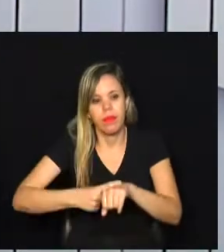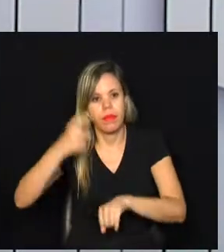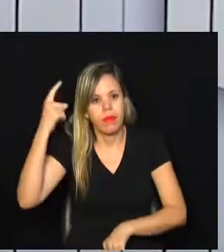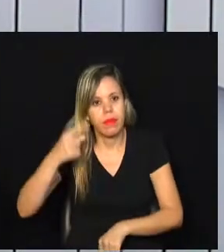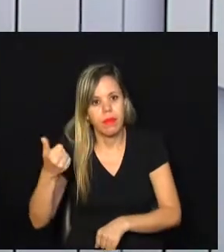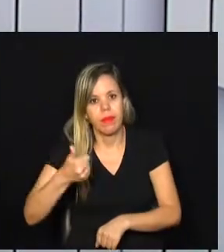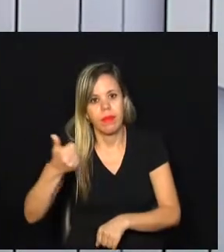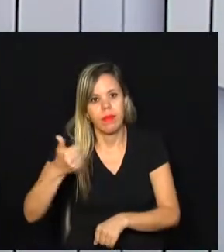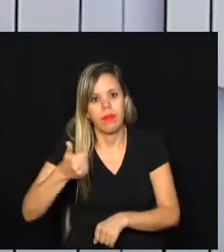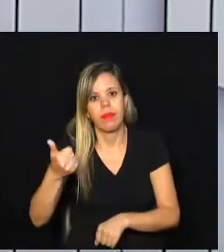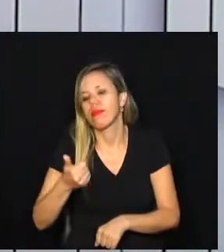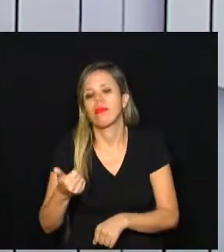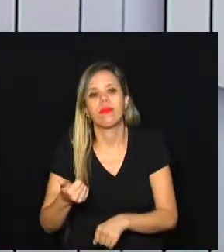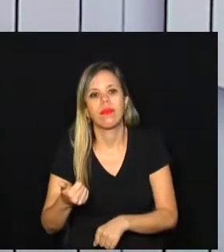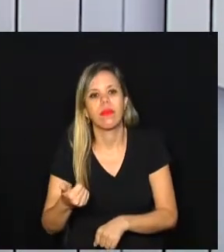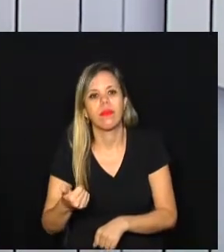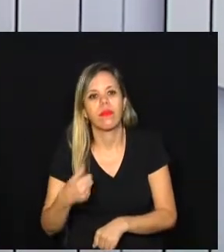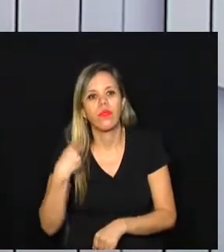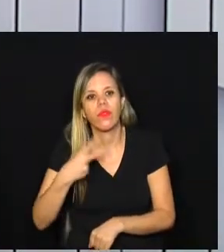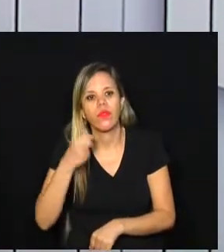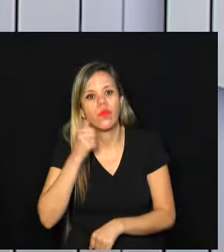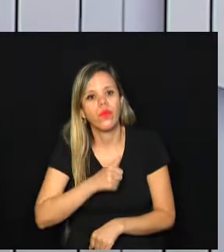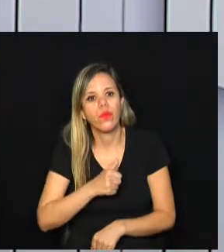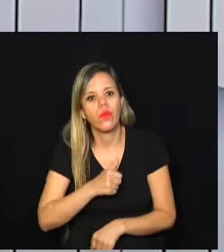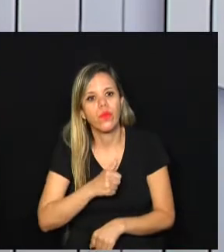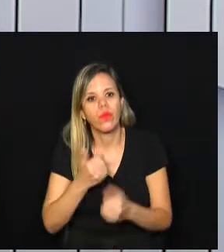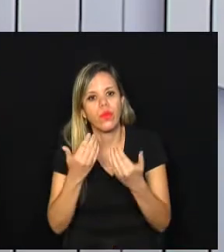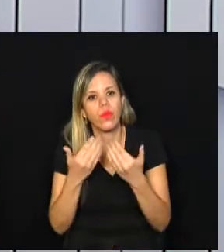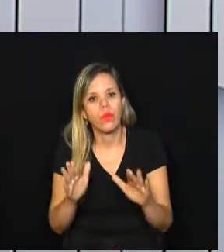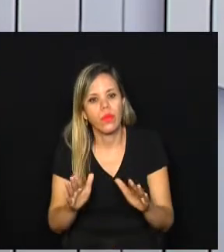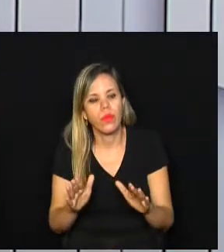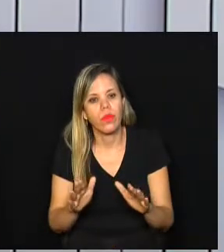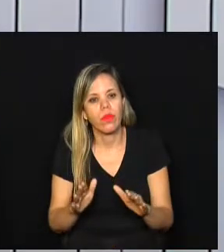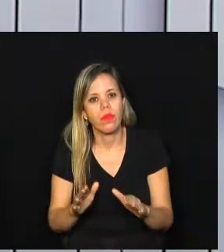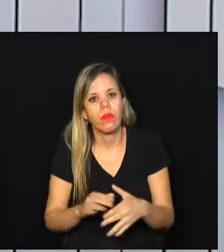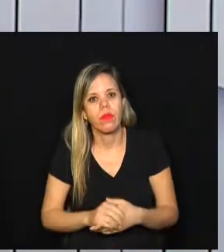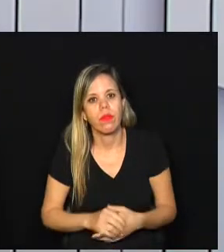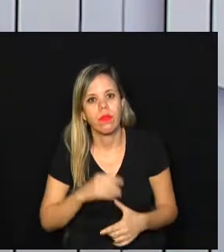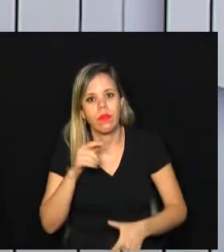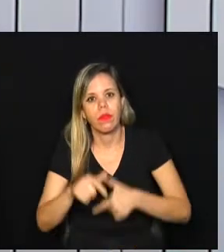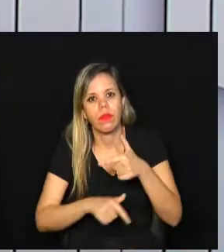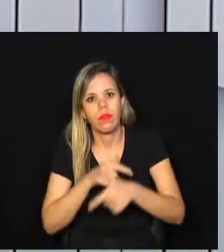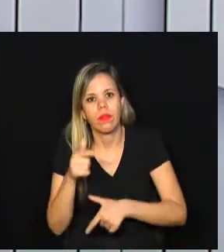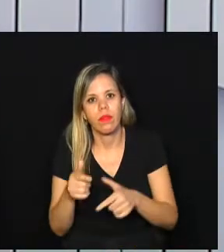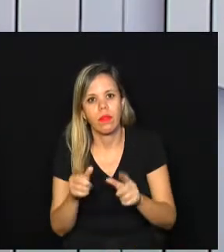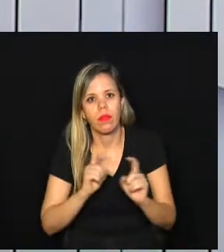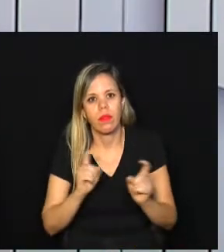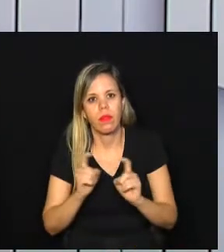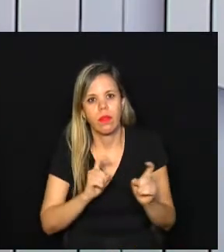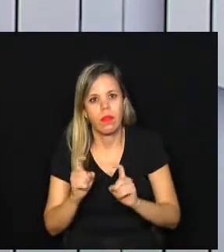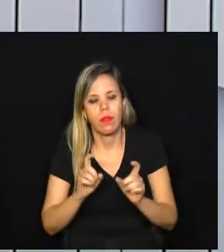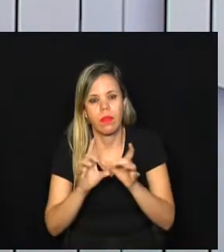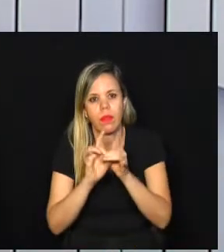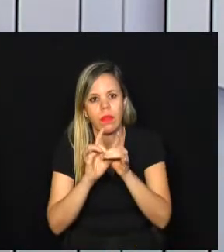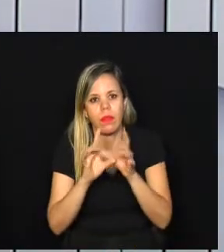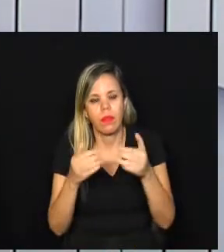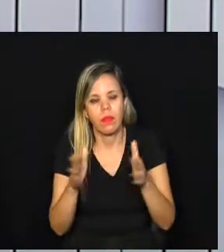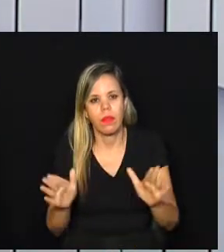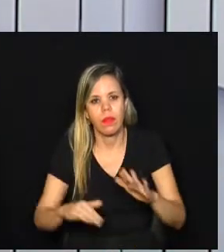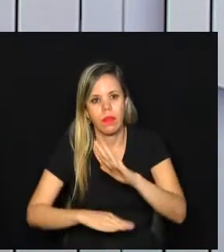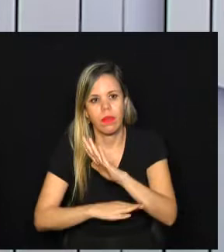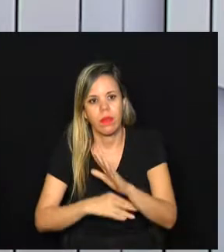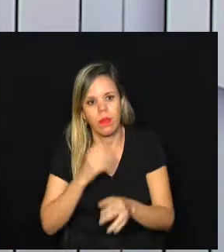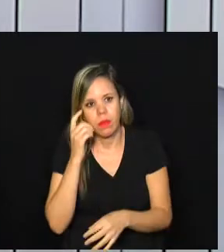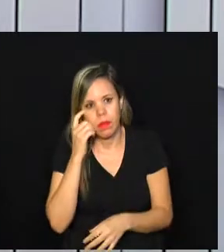Pela primeira vez, uma vereadora abriu e dirigiu os trabalhos de uma reunião deliberativa aqui no